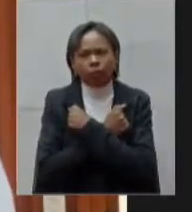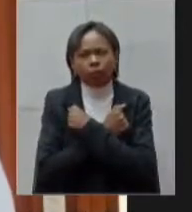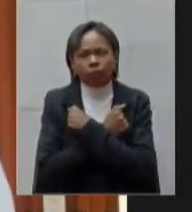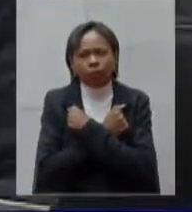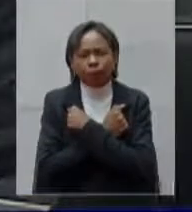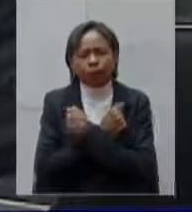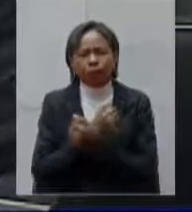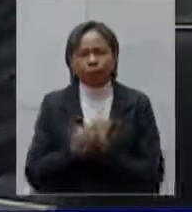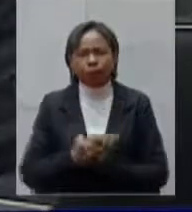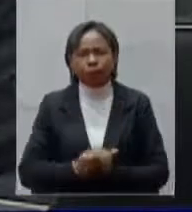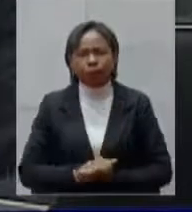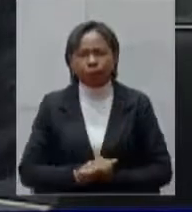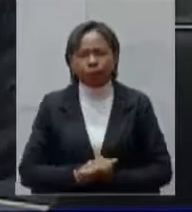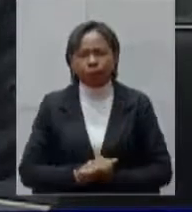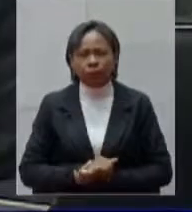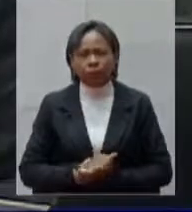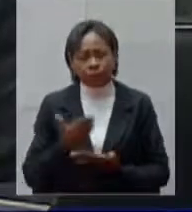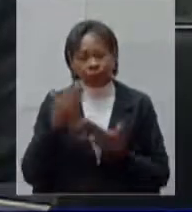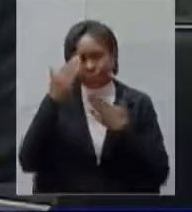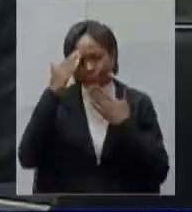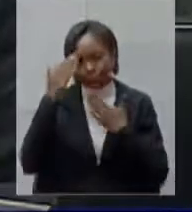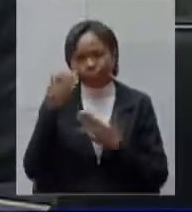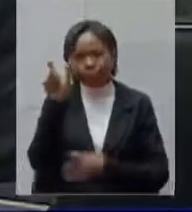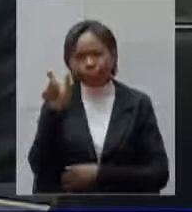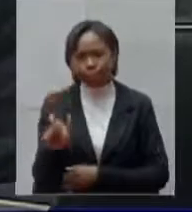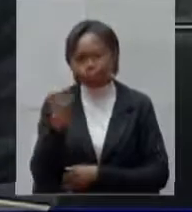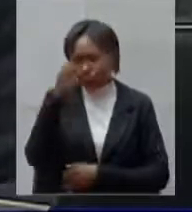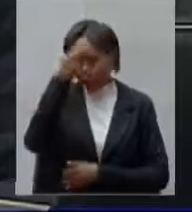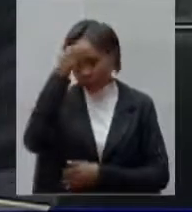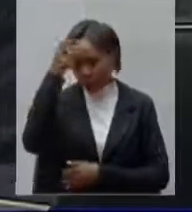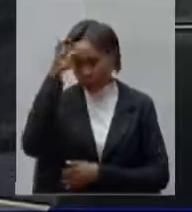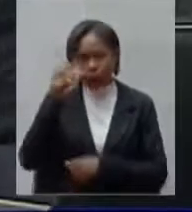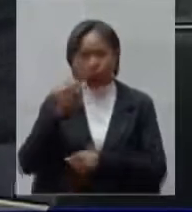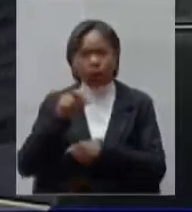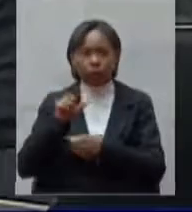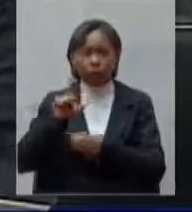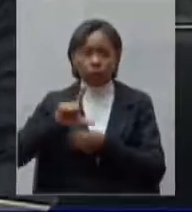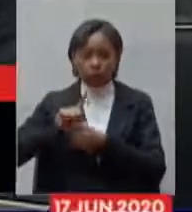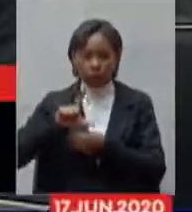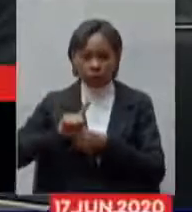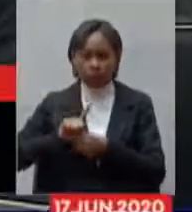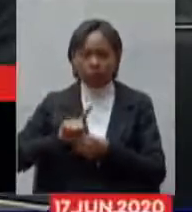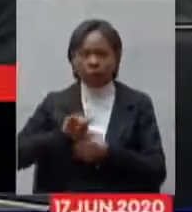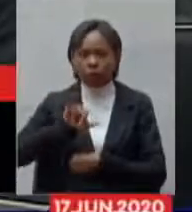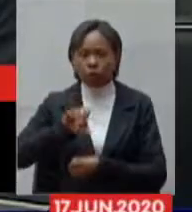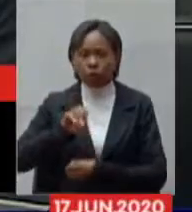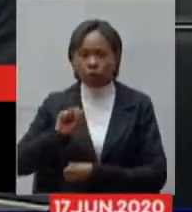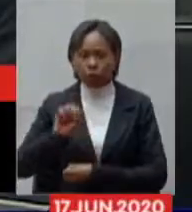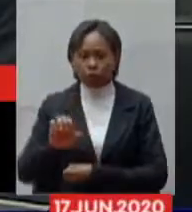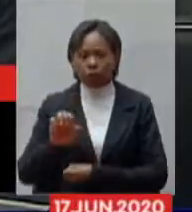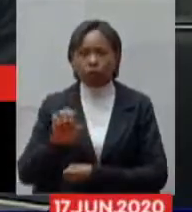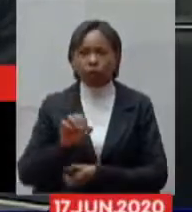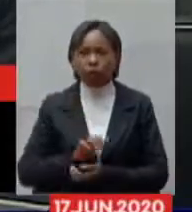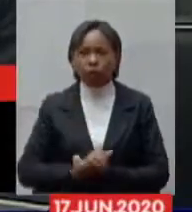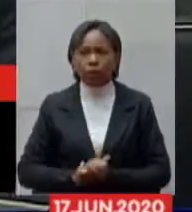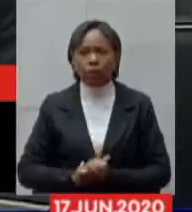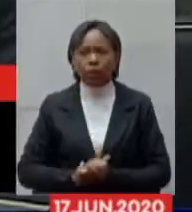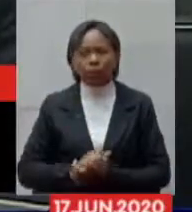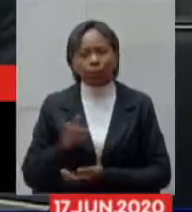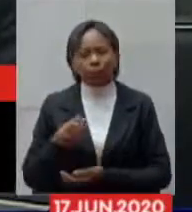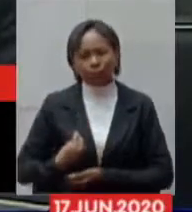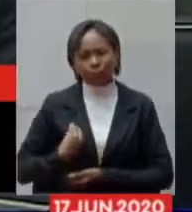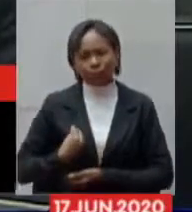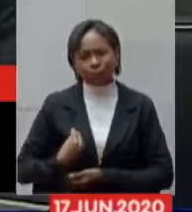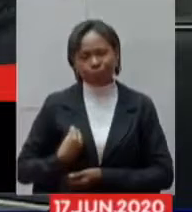obrigado prefeito Dilavra José Xerém alegria também poder revê-lo e participar conosco